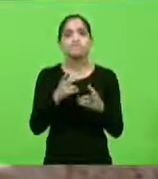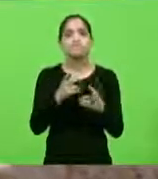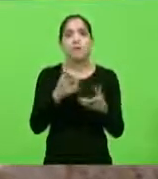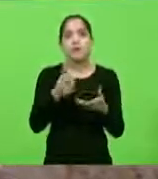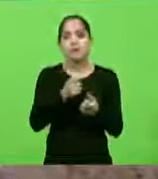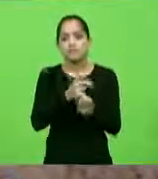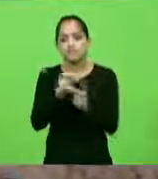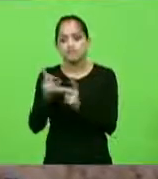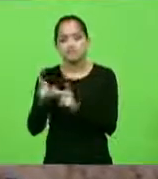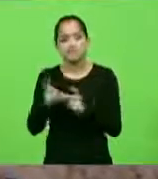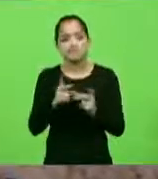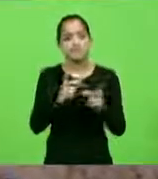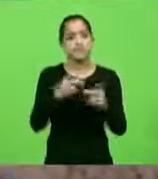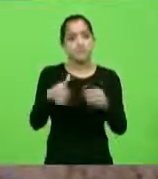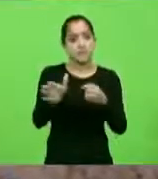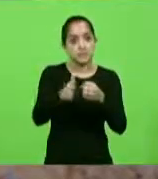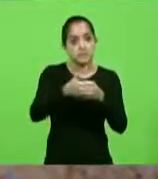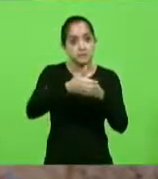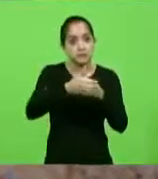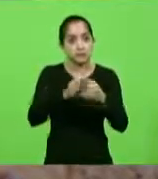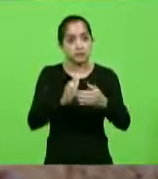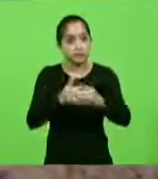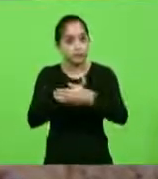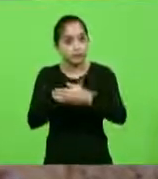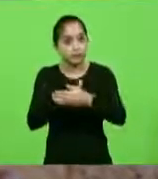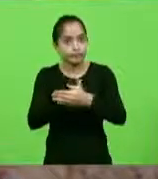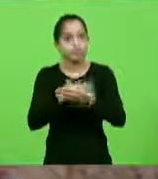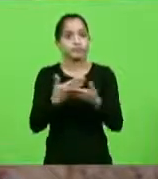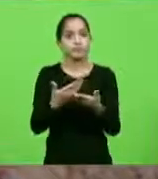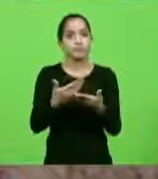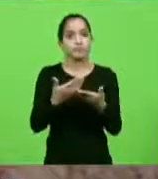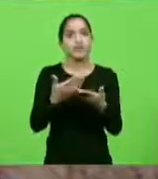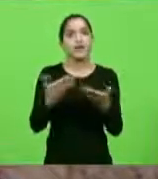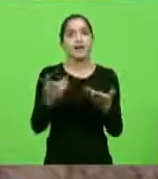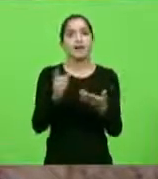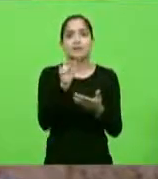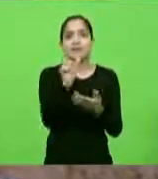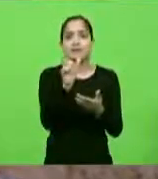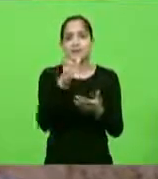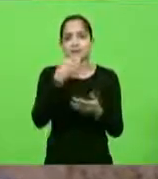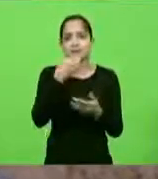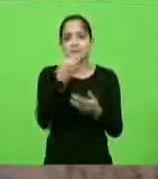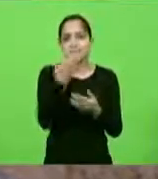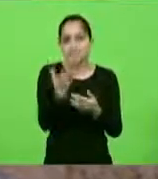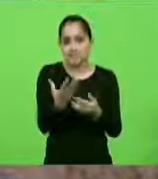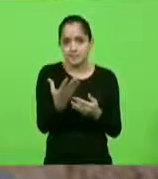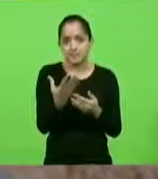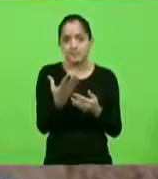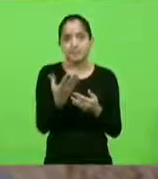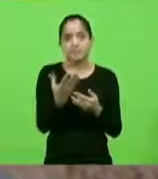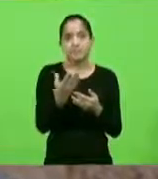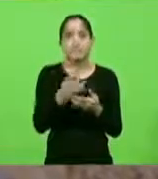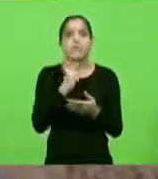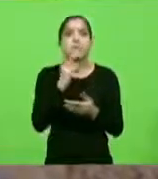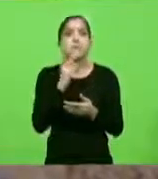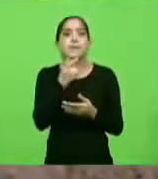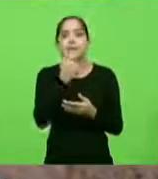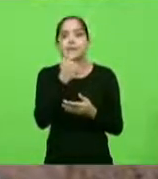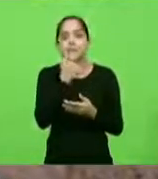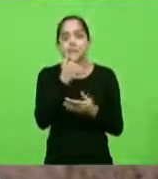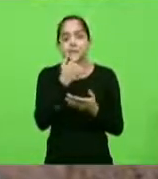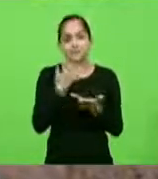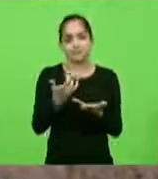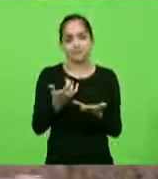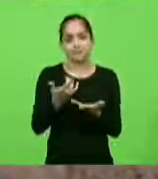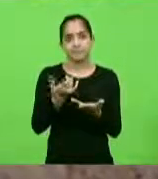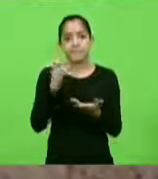eles pegavam essas reclamações e escondiam numa gaveta e aí nasceu a expressão de que é pra inglês ver, a gente está fazendo um processo só pra inglês ver. Isso aqui é a